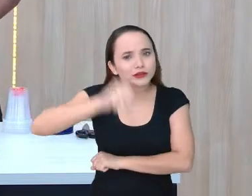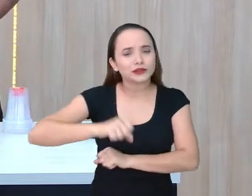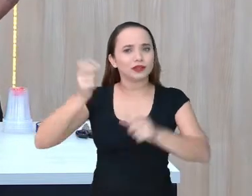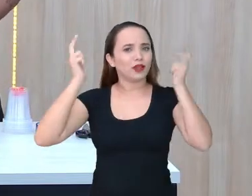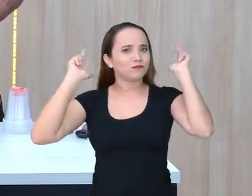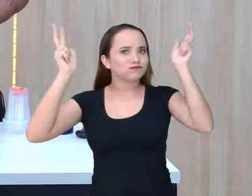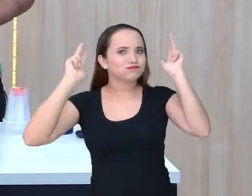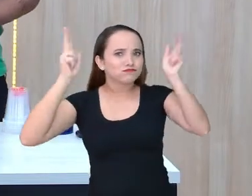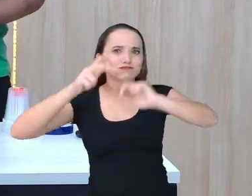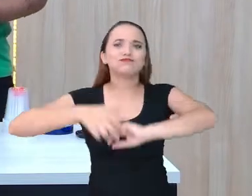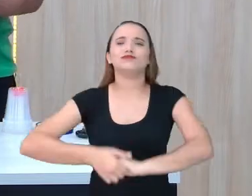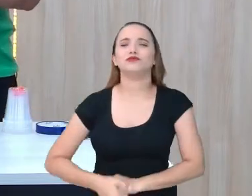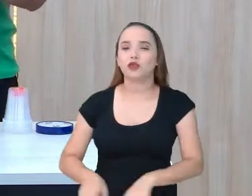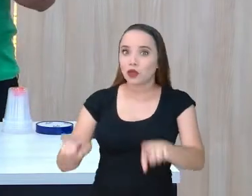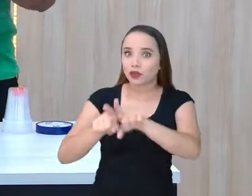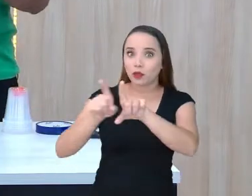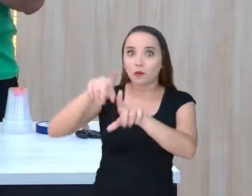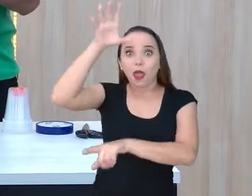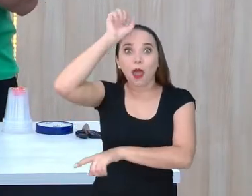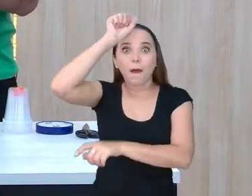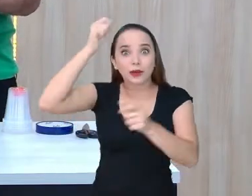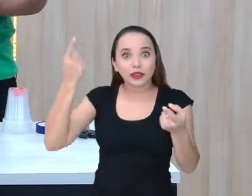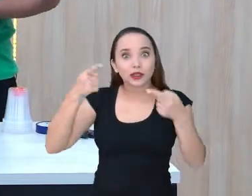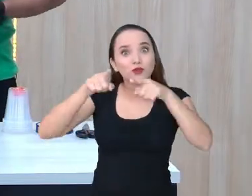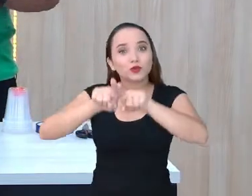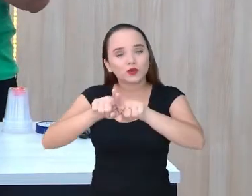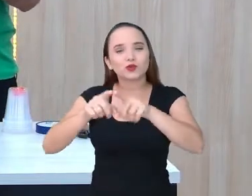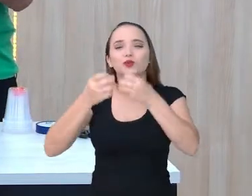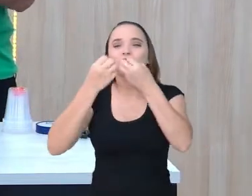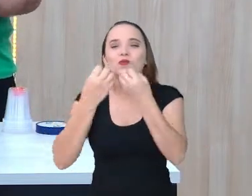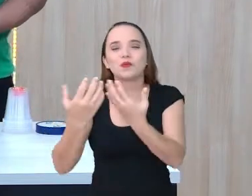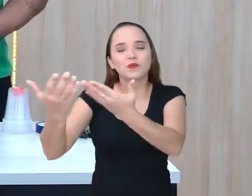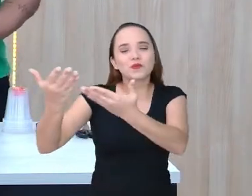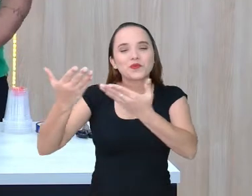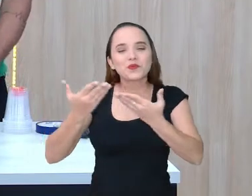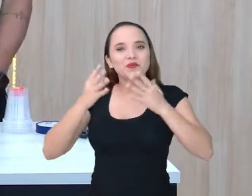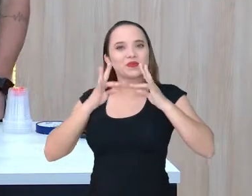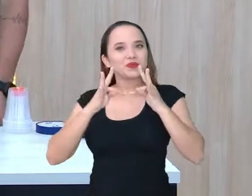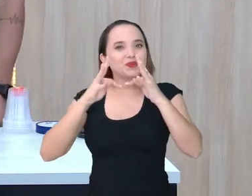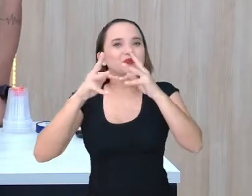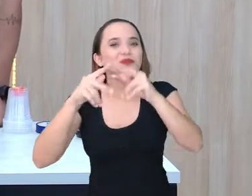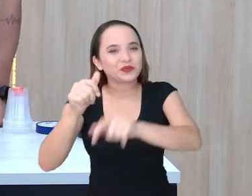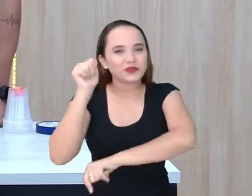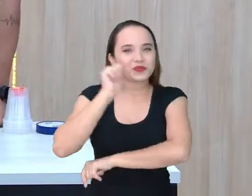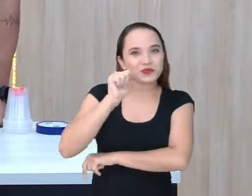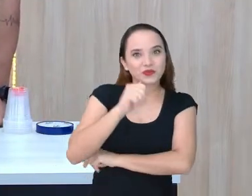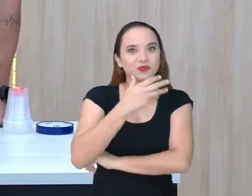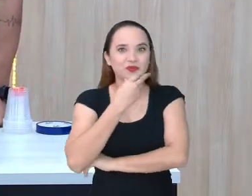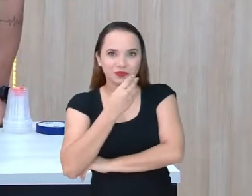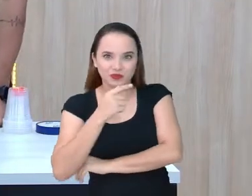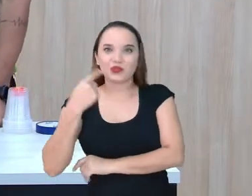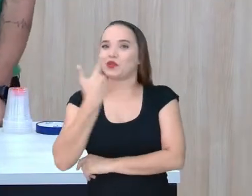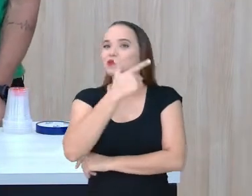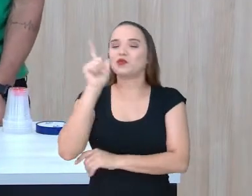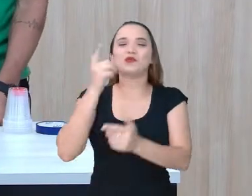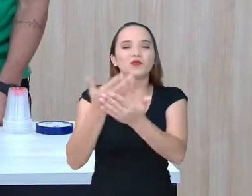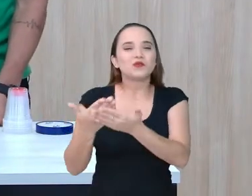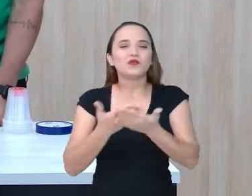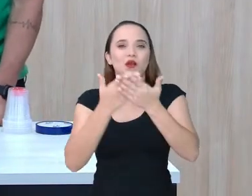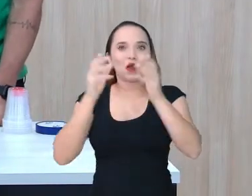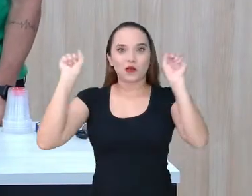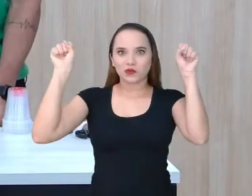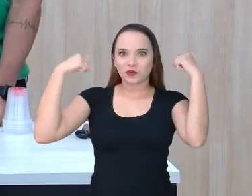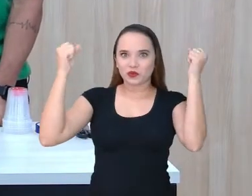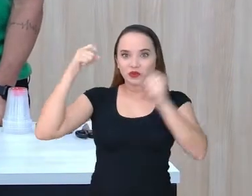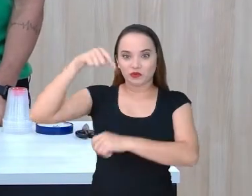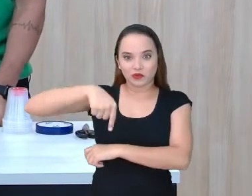divertindo. Então, sejam todos bem-vindos e todas bem-vindas a mais uma aula de Educação Física aqui da Escola Municipal para